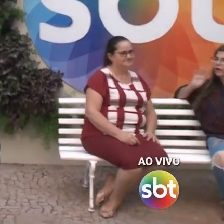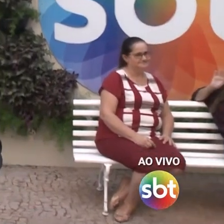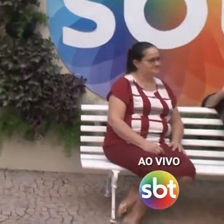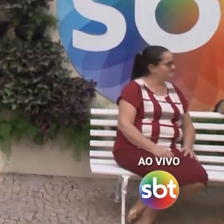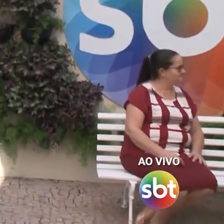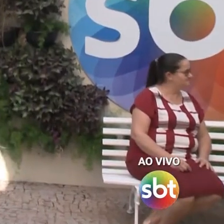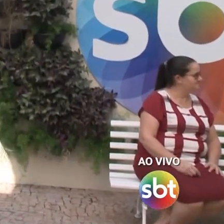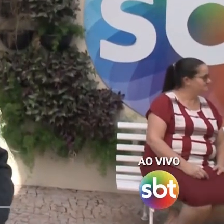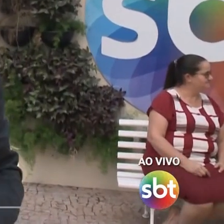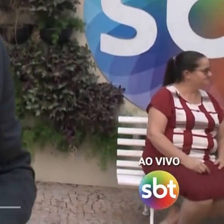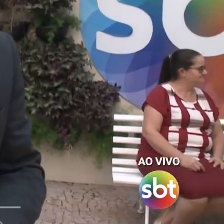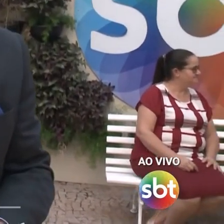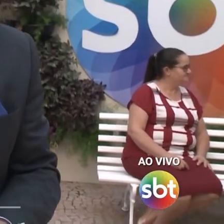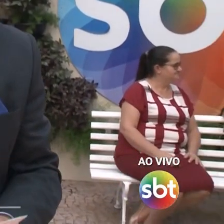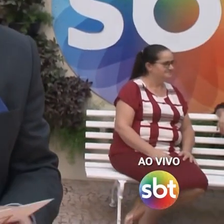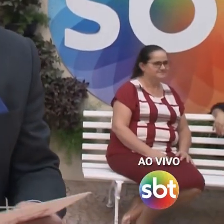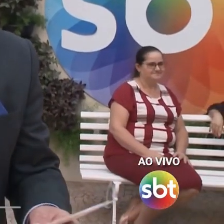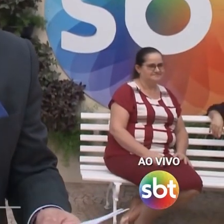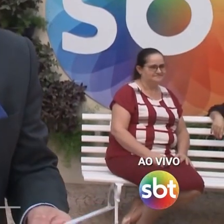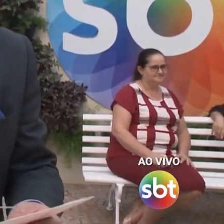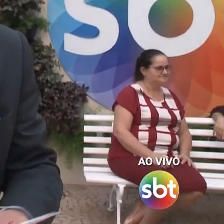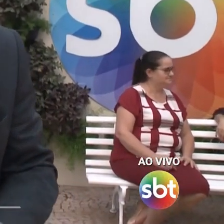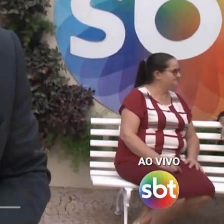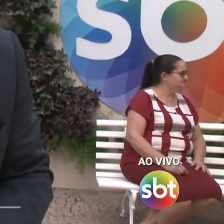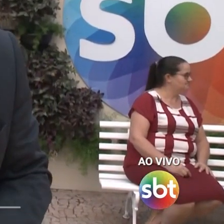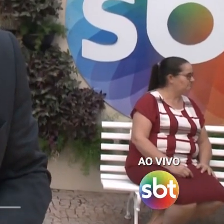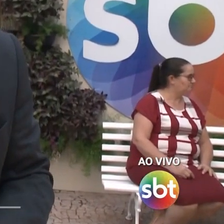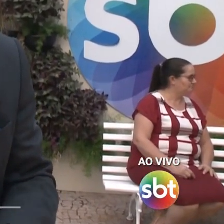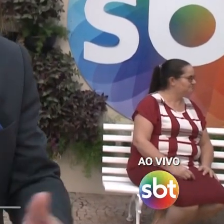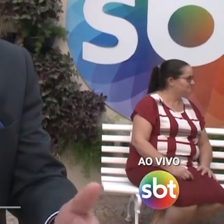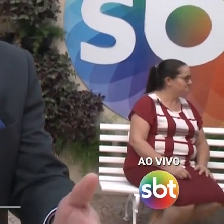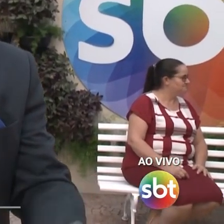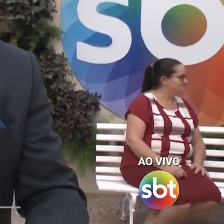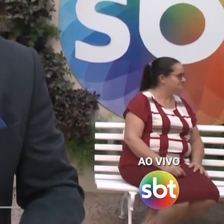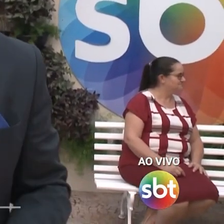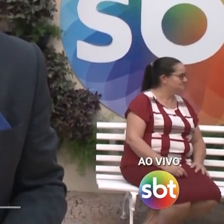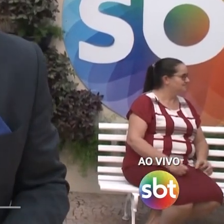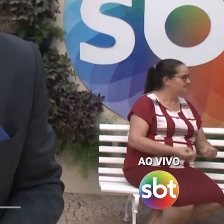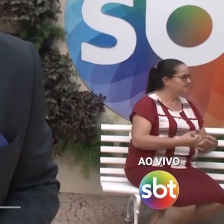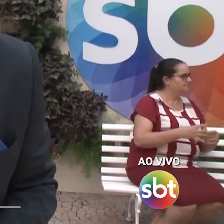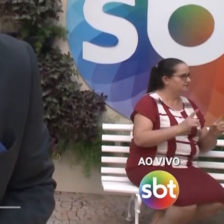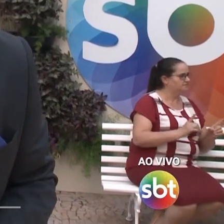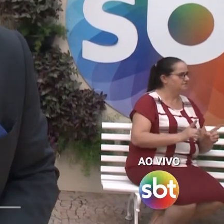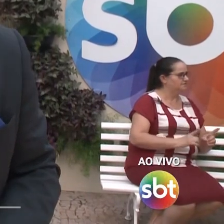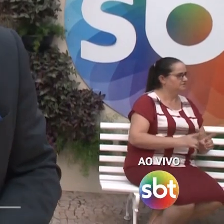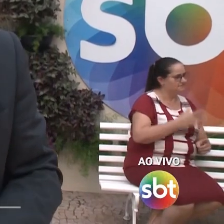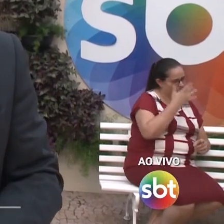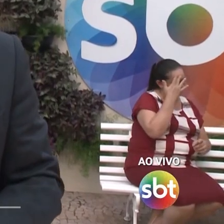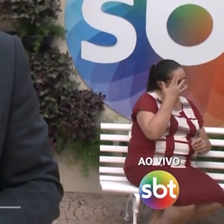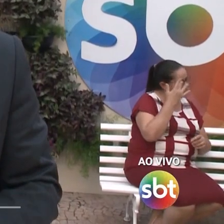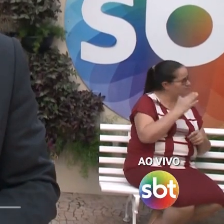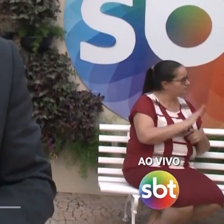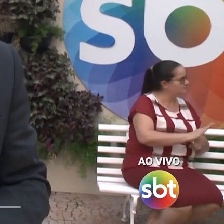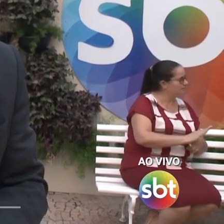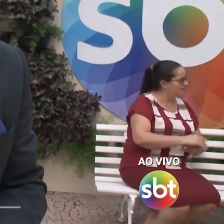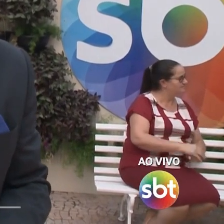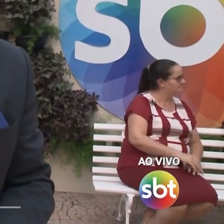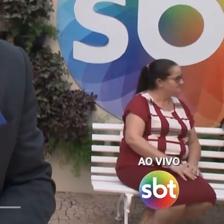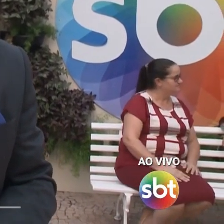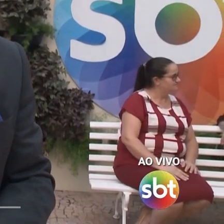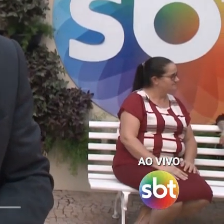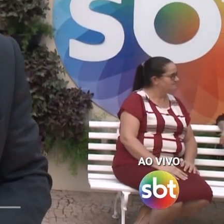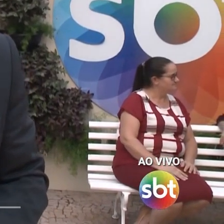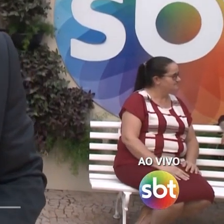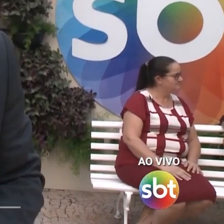sexta-feira também, nós vamos tratar das pessoas que têm necessidades especiais. O Jean Loco de sexta